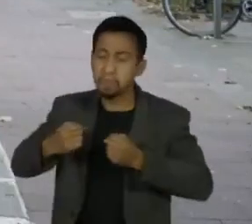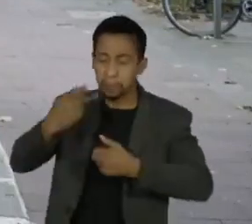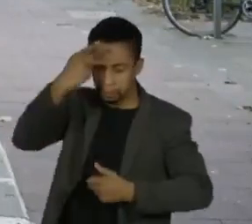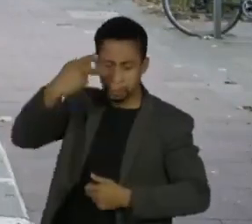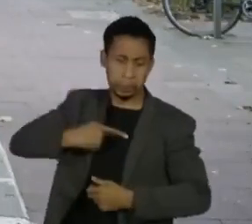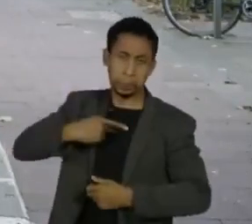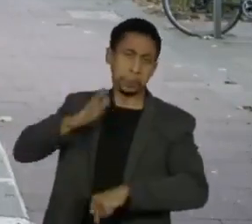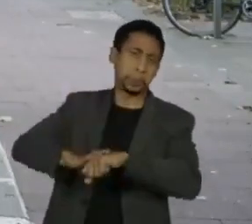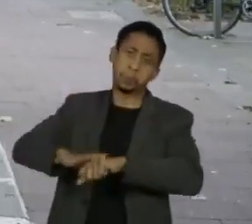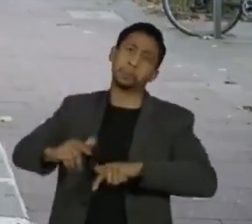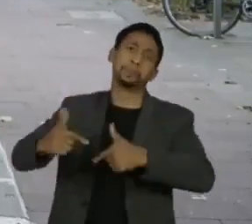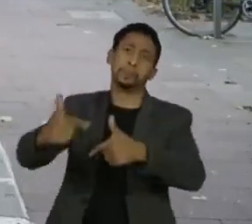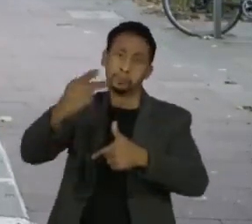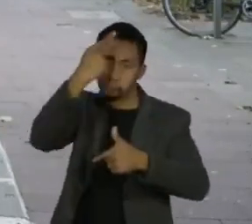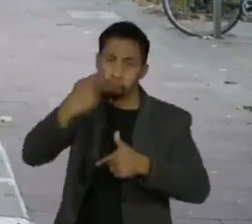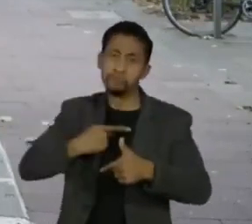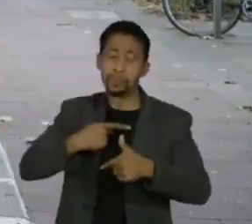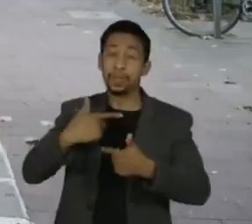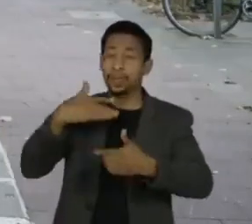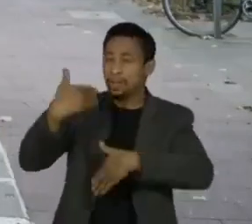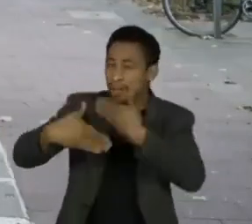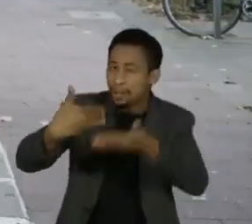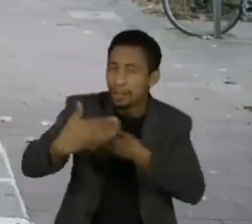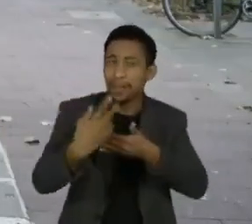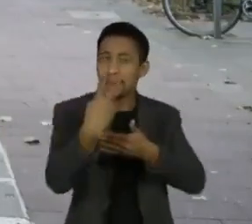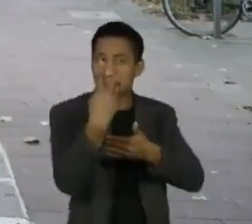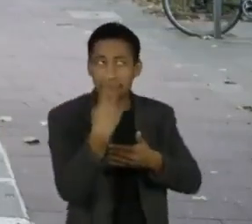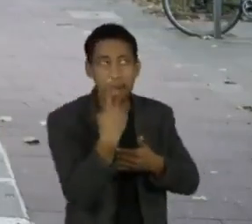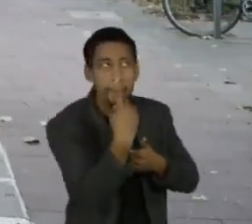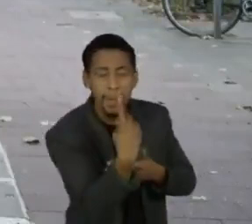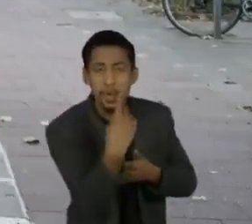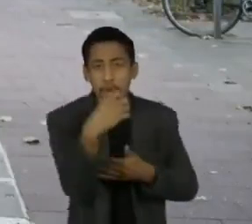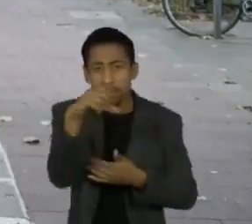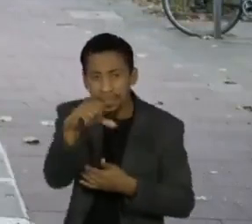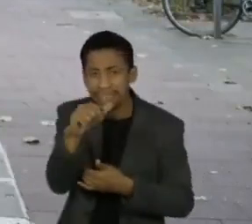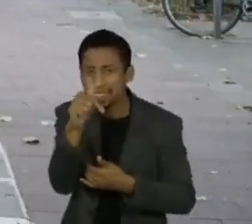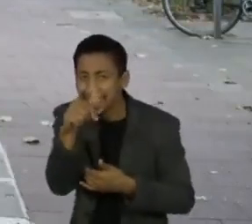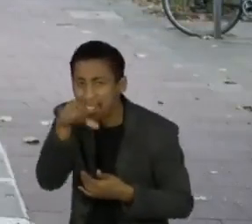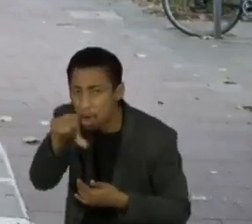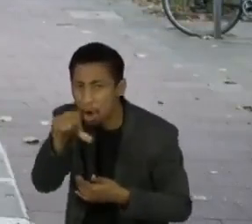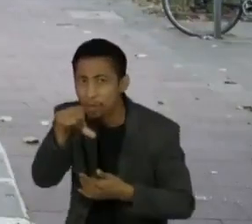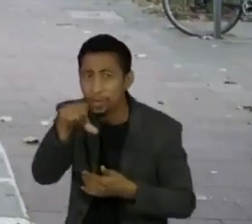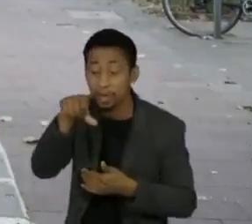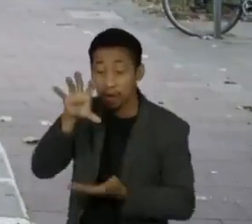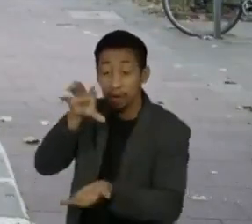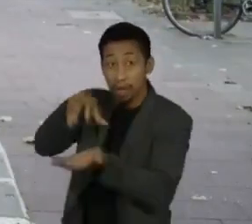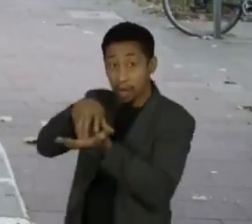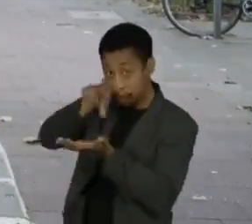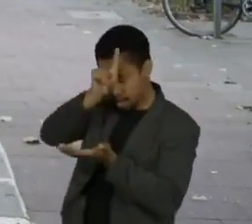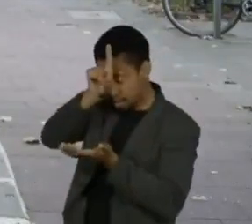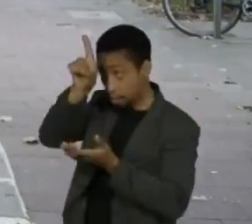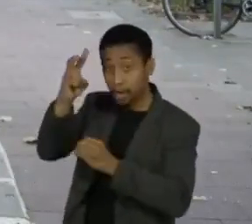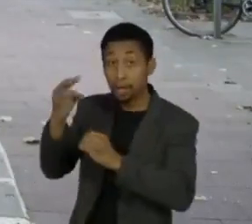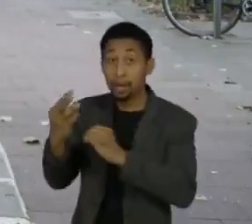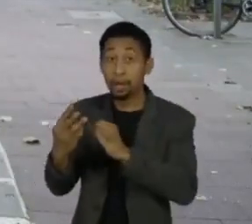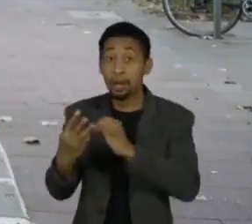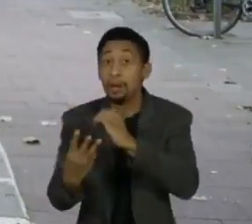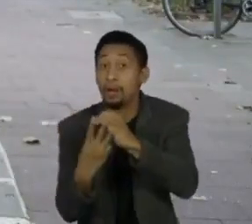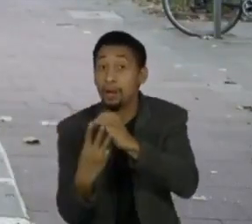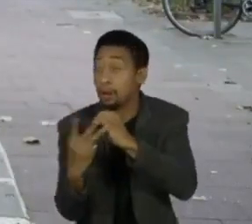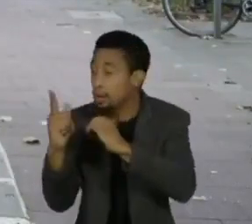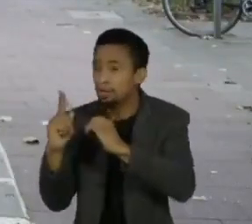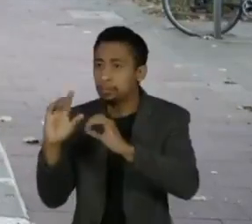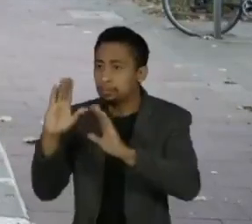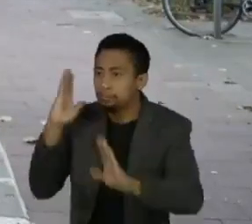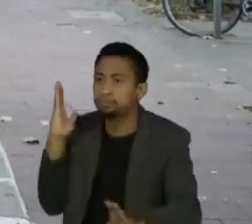Segundo ele, foi só em 1979 que a sede aqui na Alemanha tomou conhecimento do que